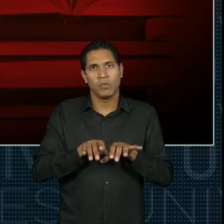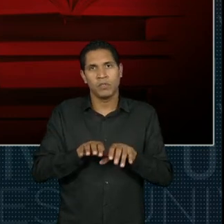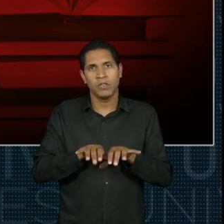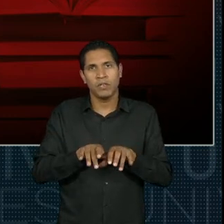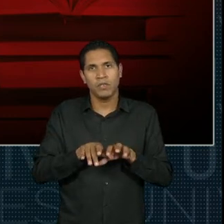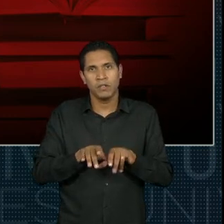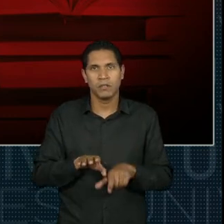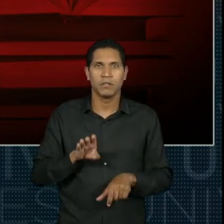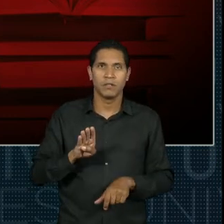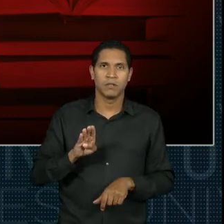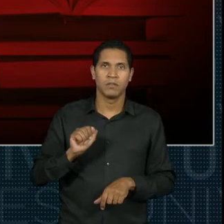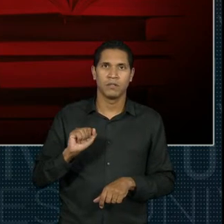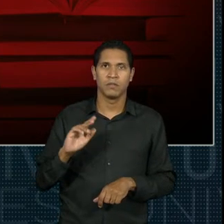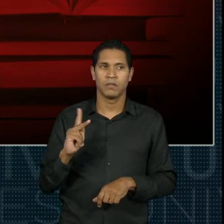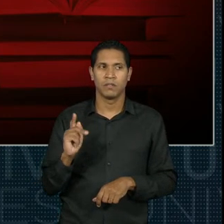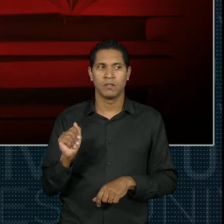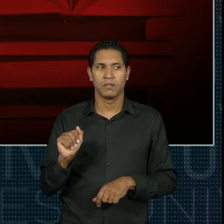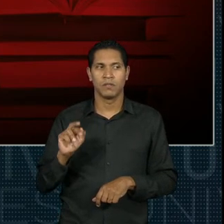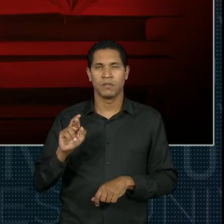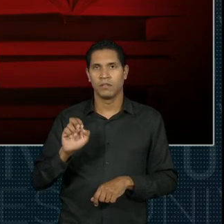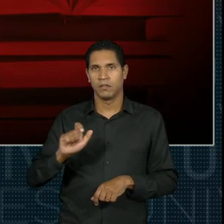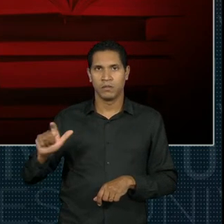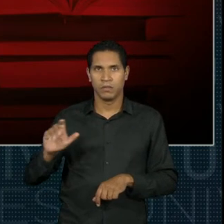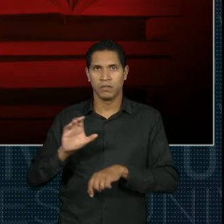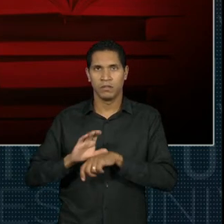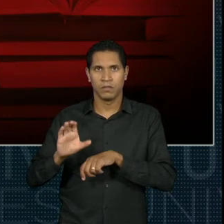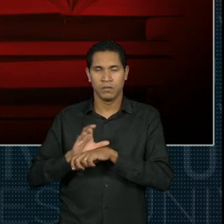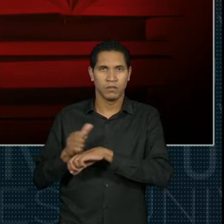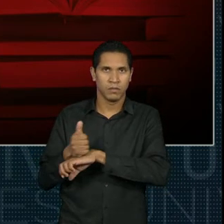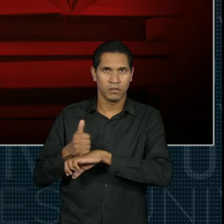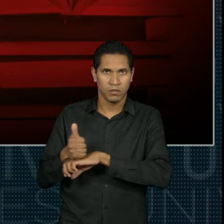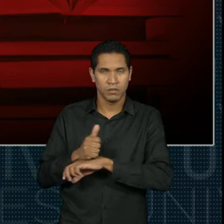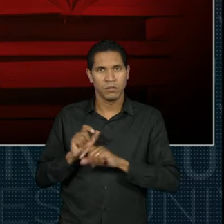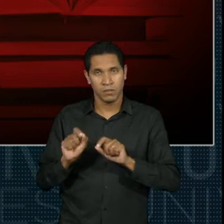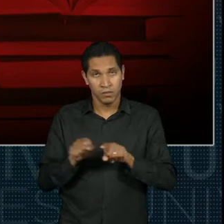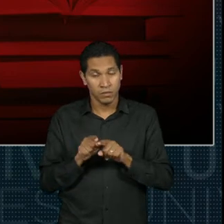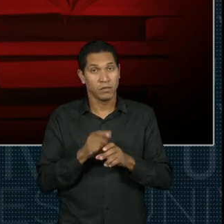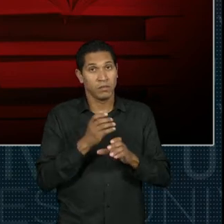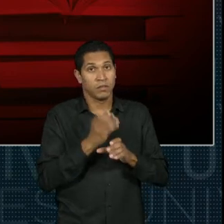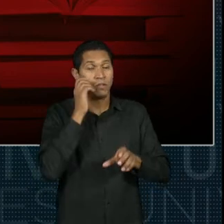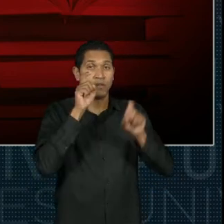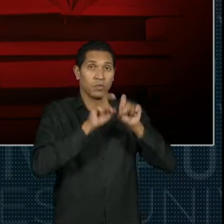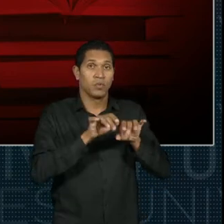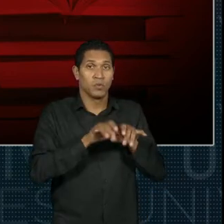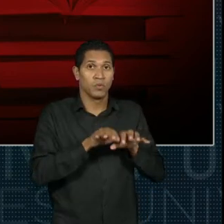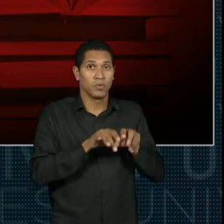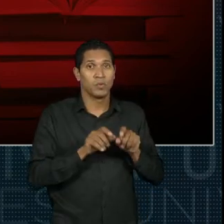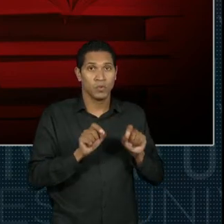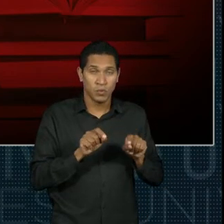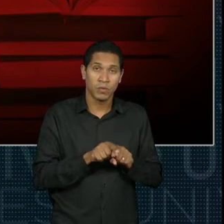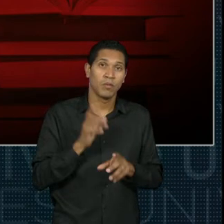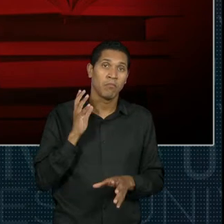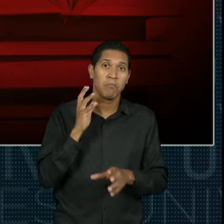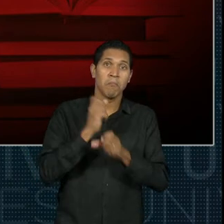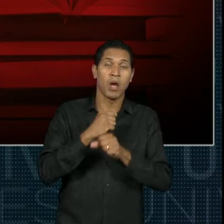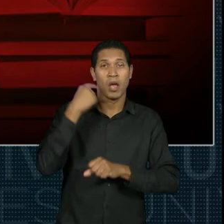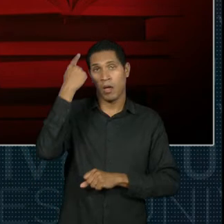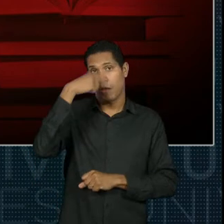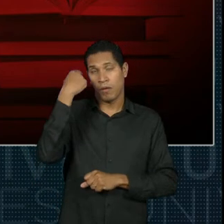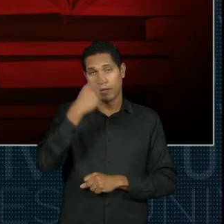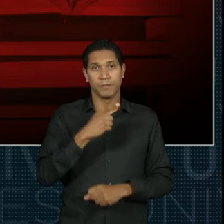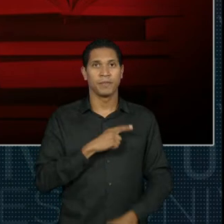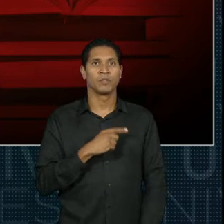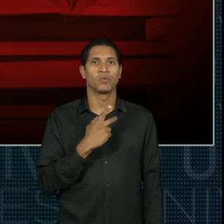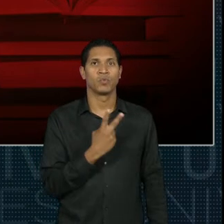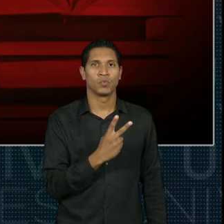Informação, bacharelado em Ciência de Dados e Engenharia da Computação, a carga horária é de